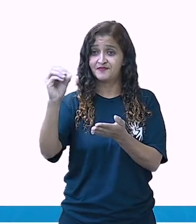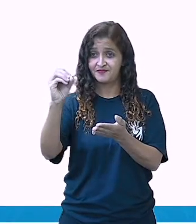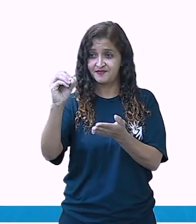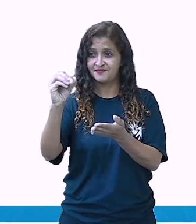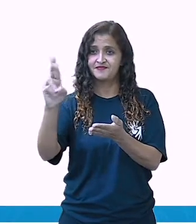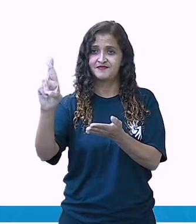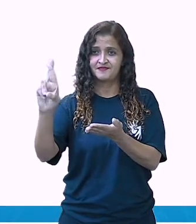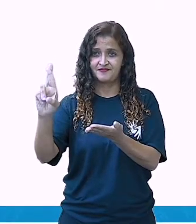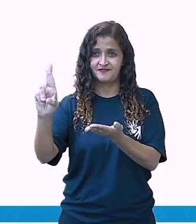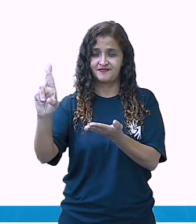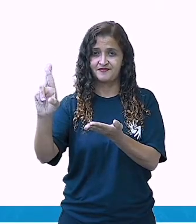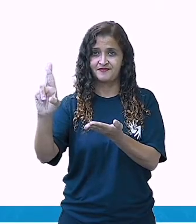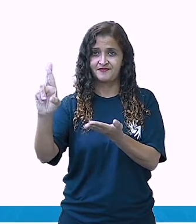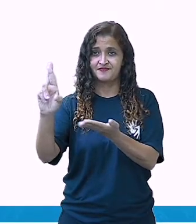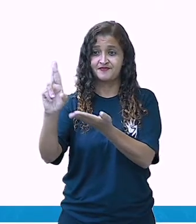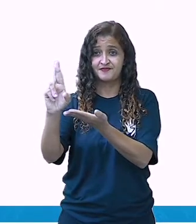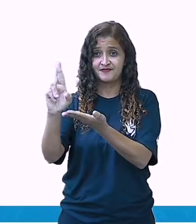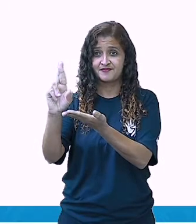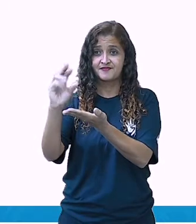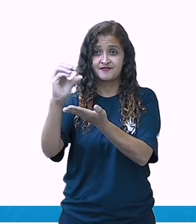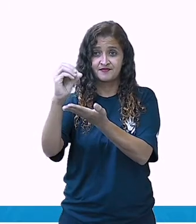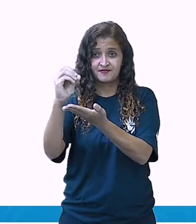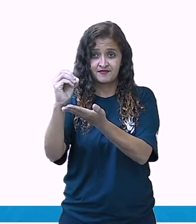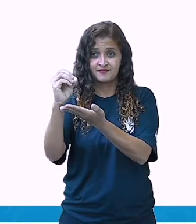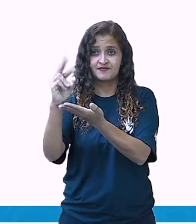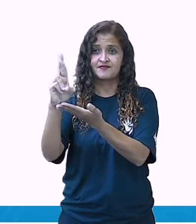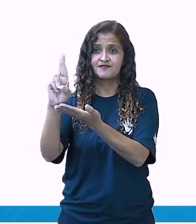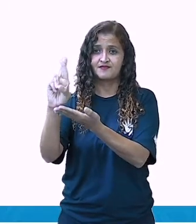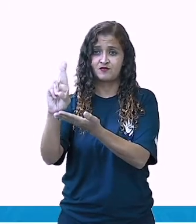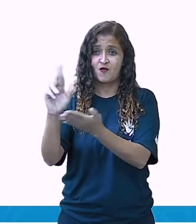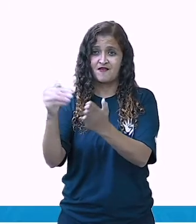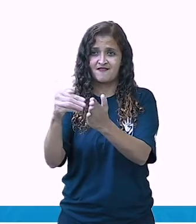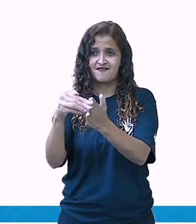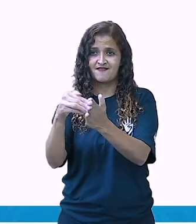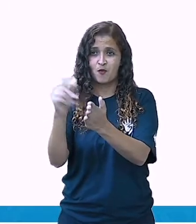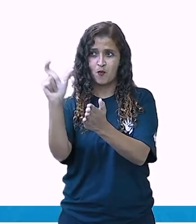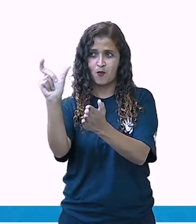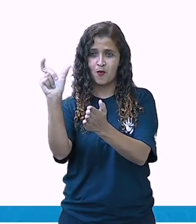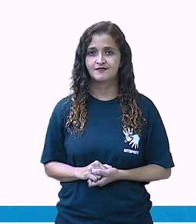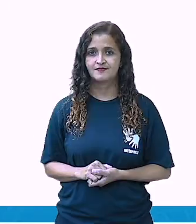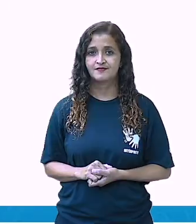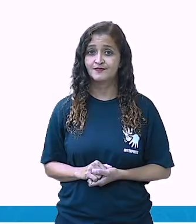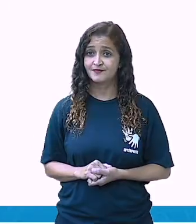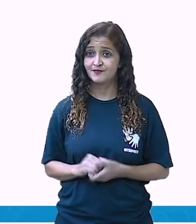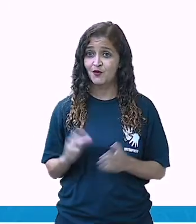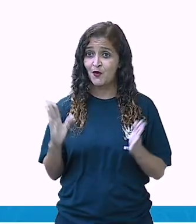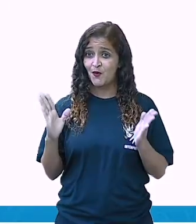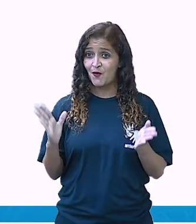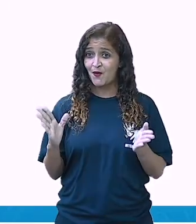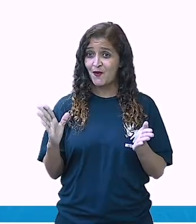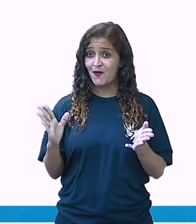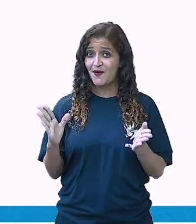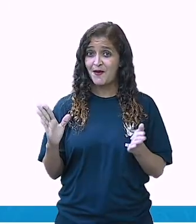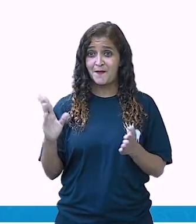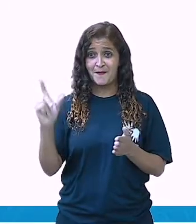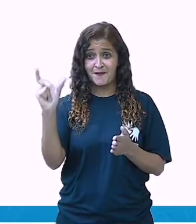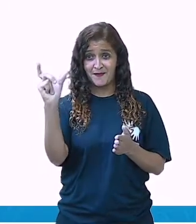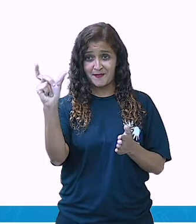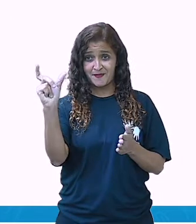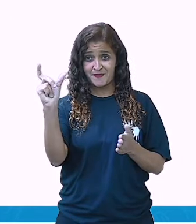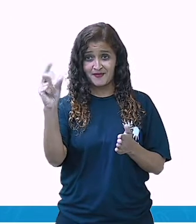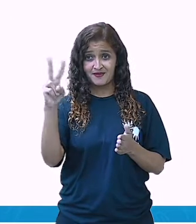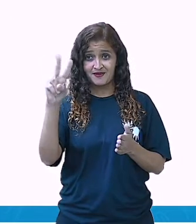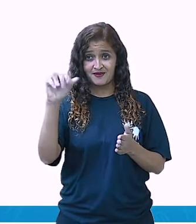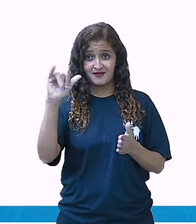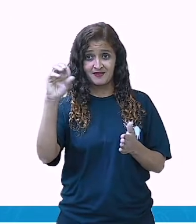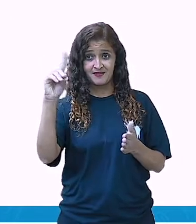isso em comum. Que rima com amor, flor, calor, beija-flor. Agora a gente vai fazer com a palavra vida.